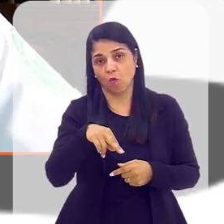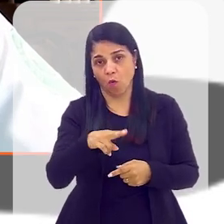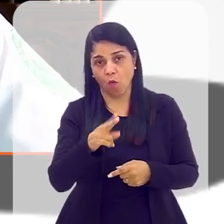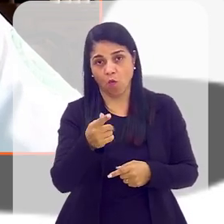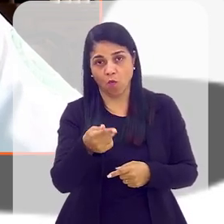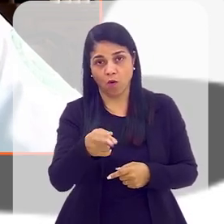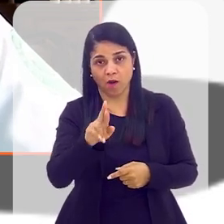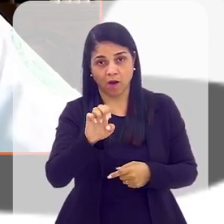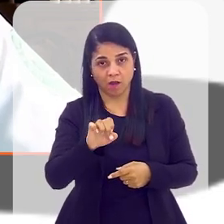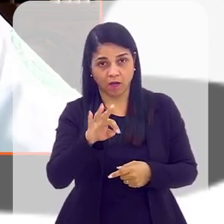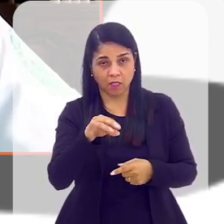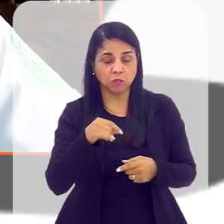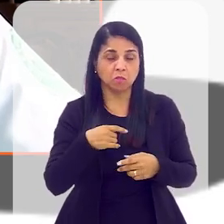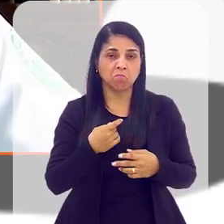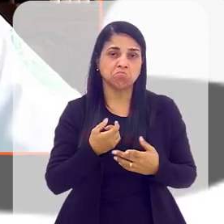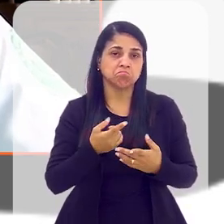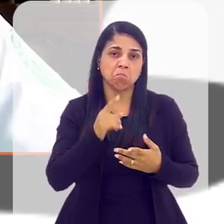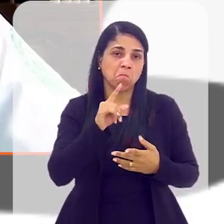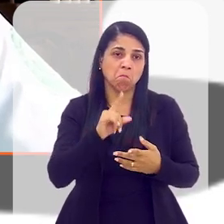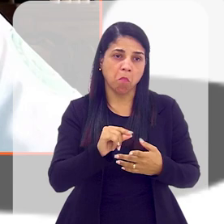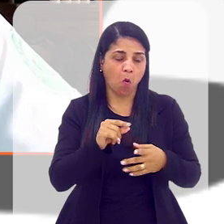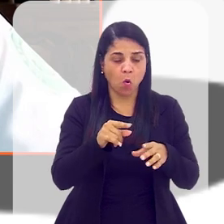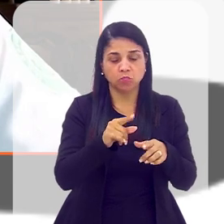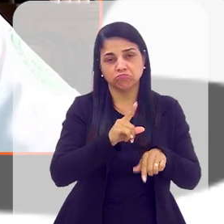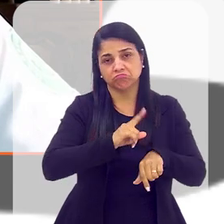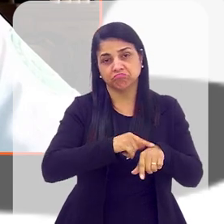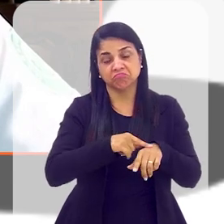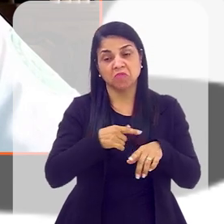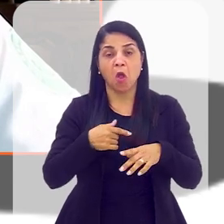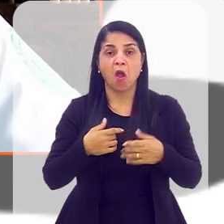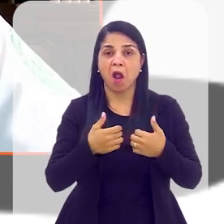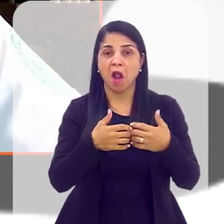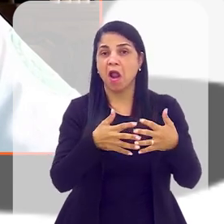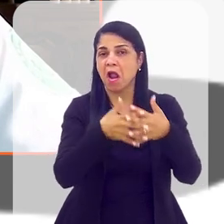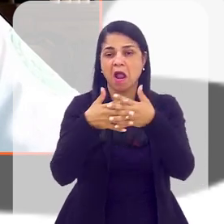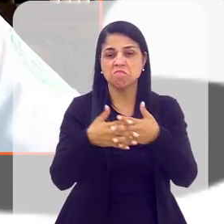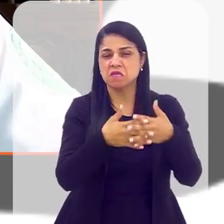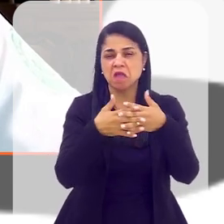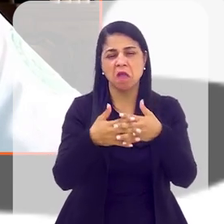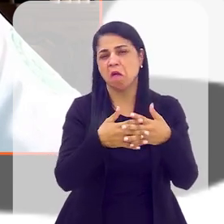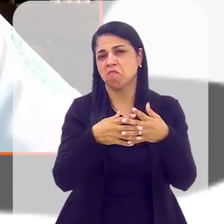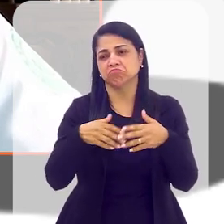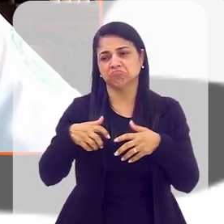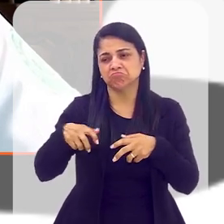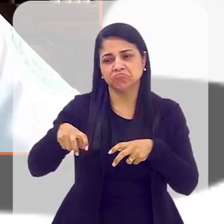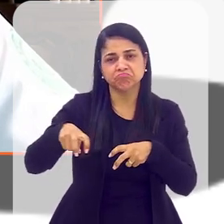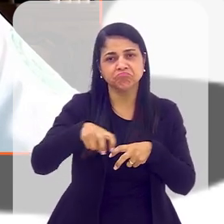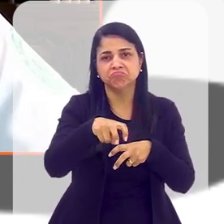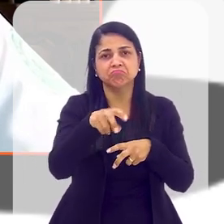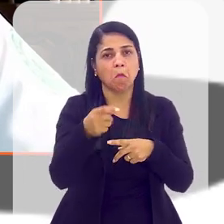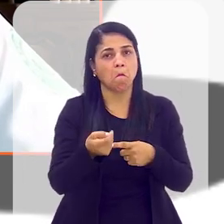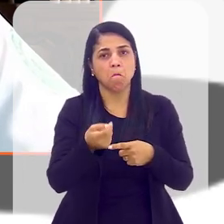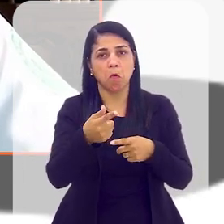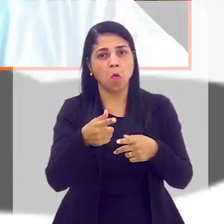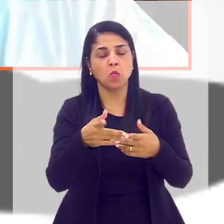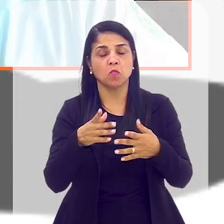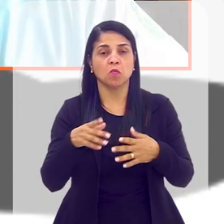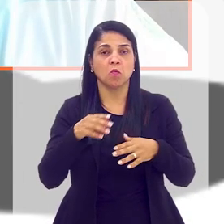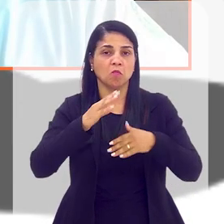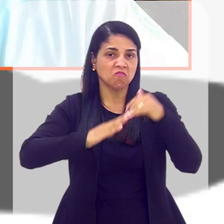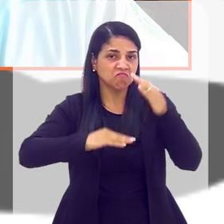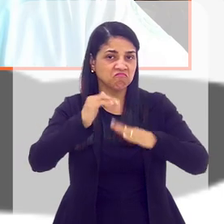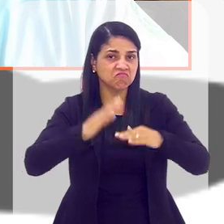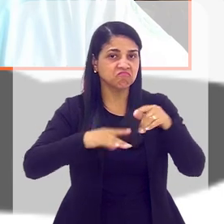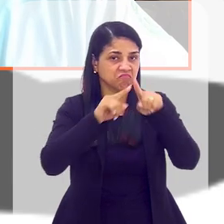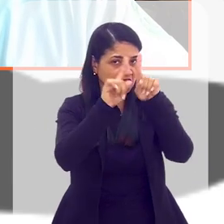Então, é pouco trânsito de caminhão, de betoneira. O resto, toda a construção é muito limpa, muito seca. Até para o próprio funcionário, para